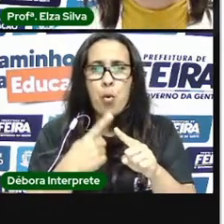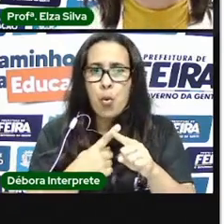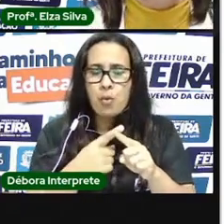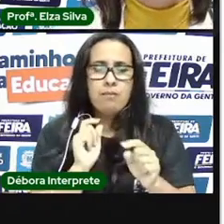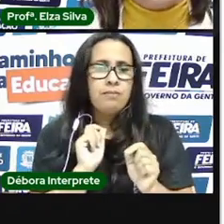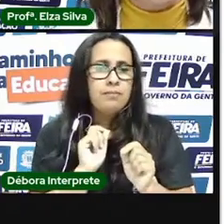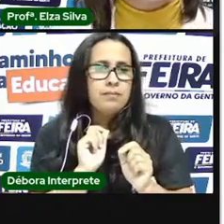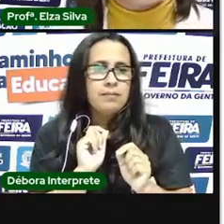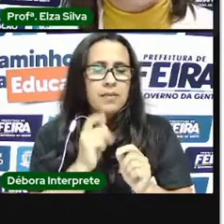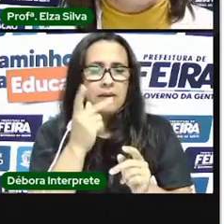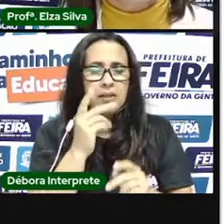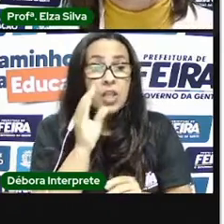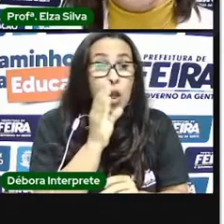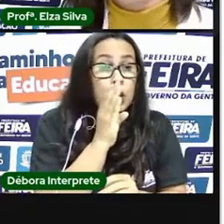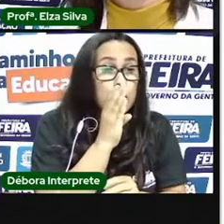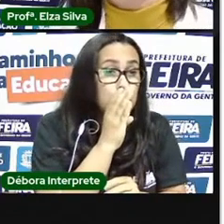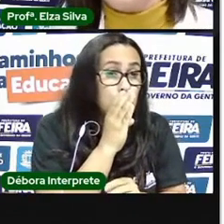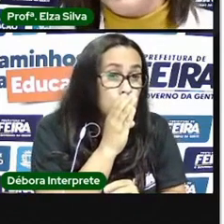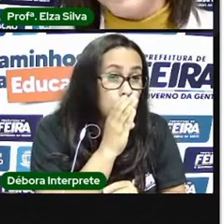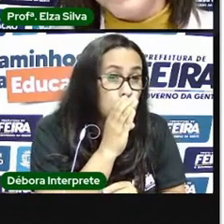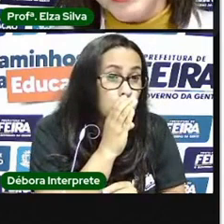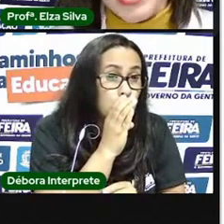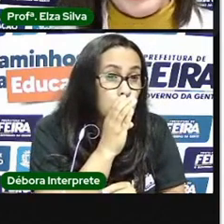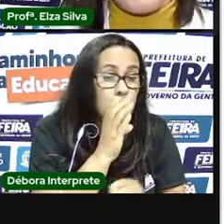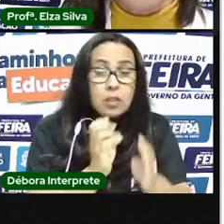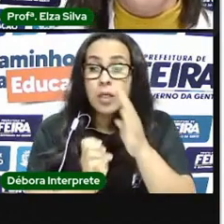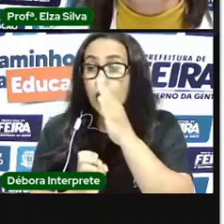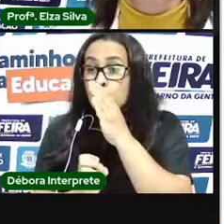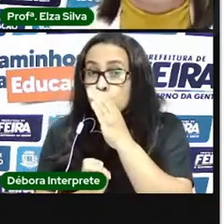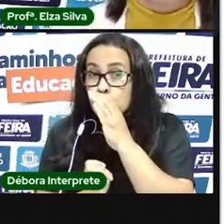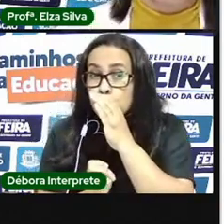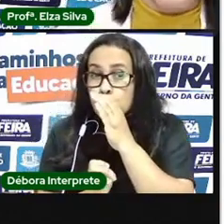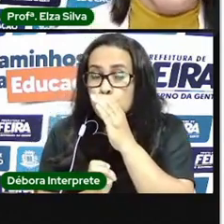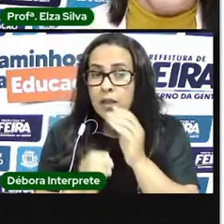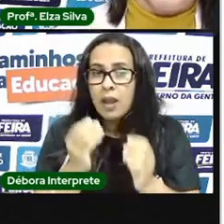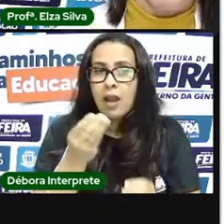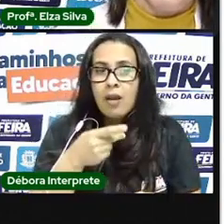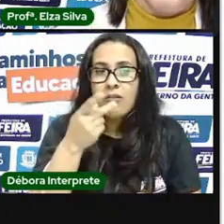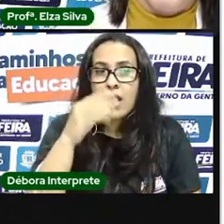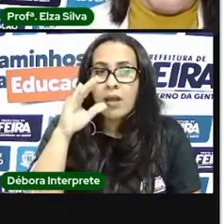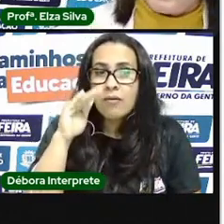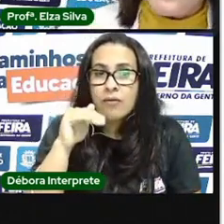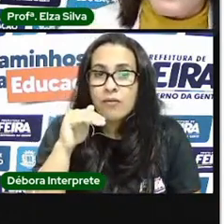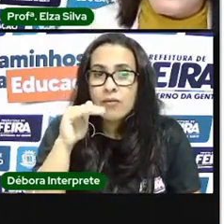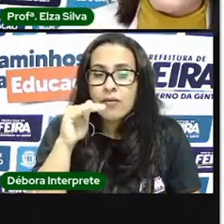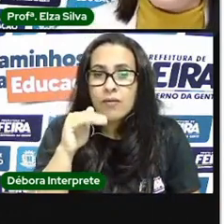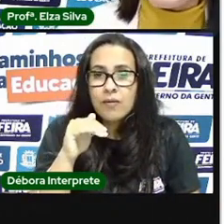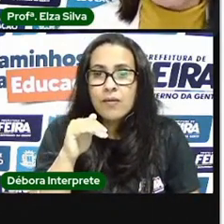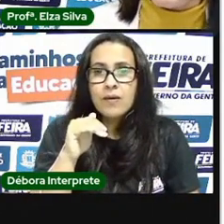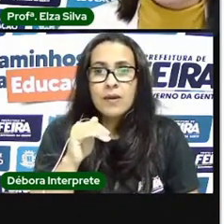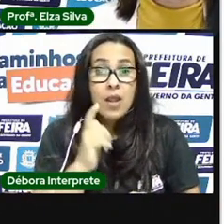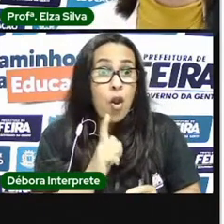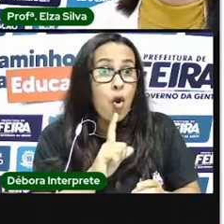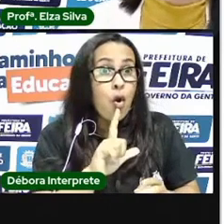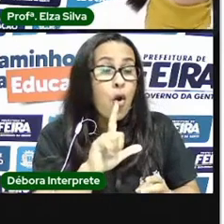já os balões em forma de nuvens apontam pensamentos toda vez que o